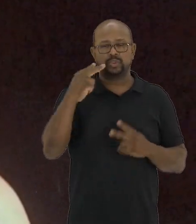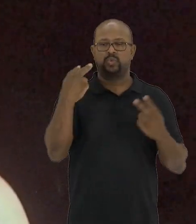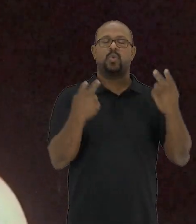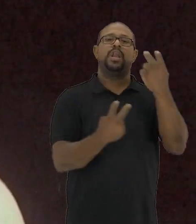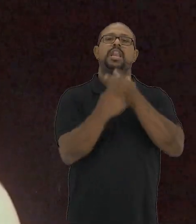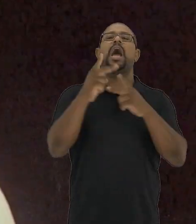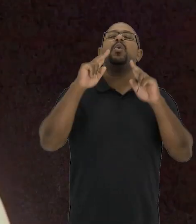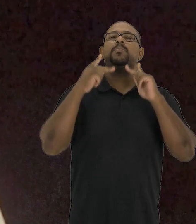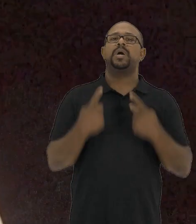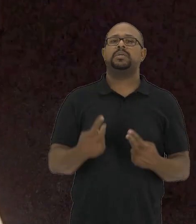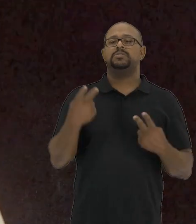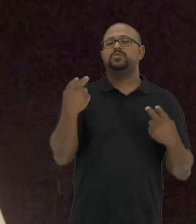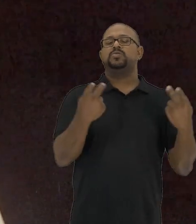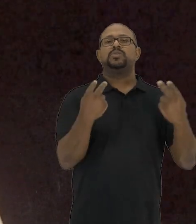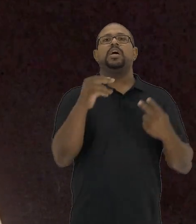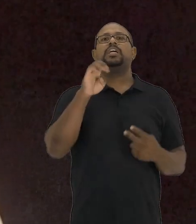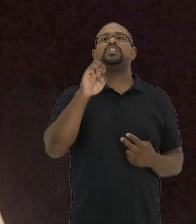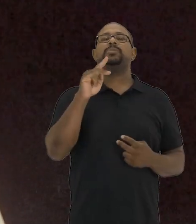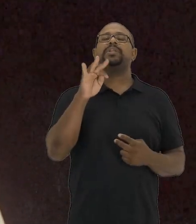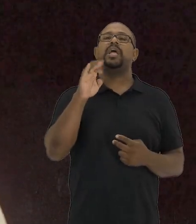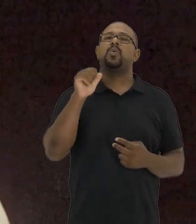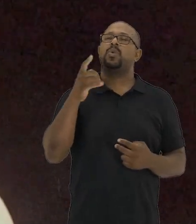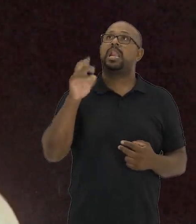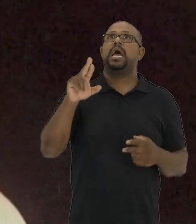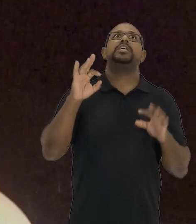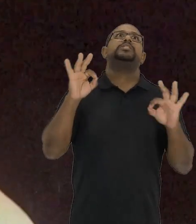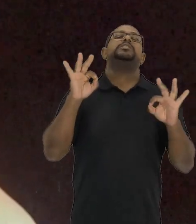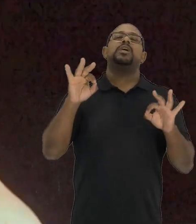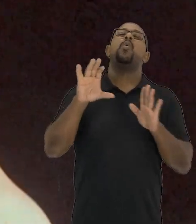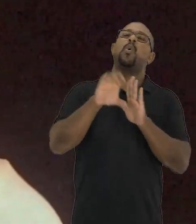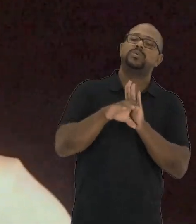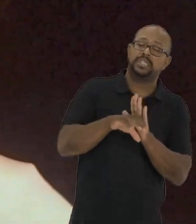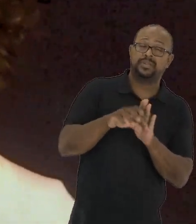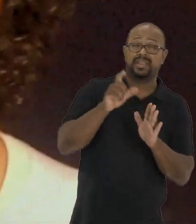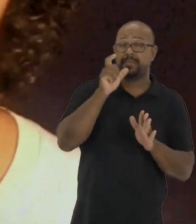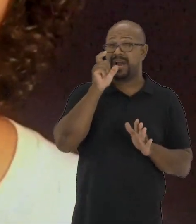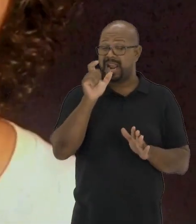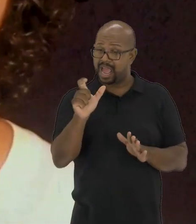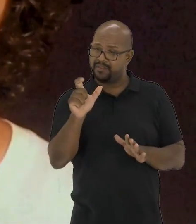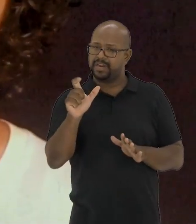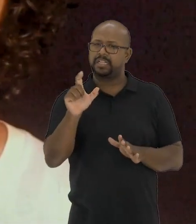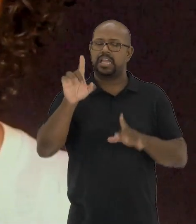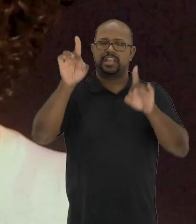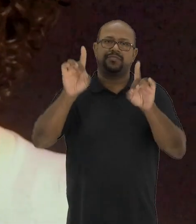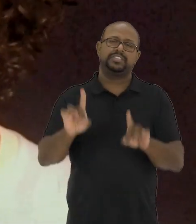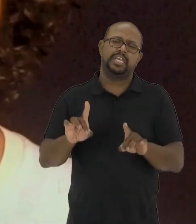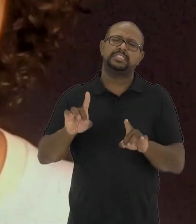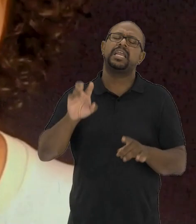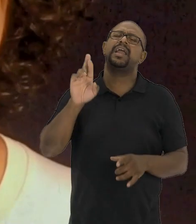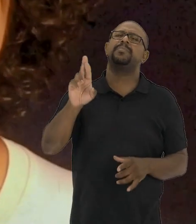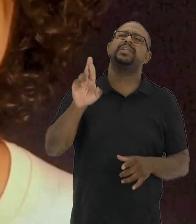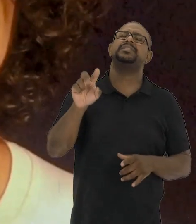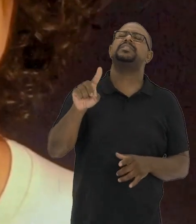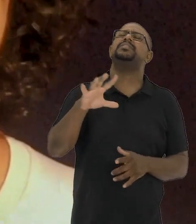estagnado diante do olhar humano. A espetacularidade ainda atribuída ao conceito e a palavra da deficiência